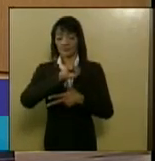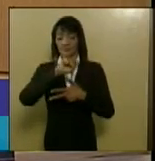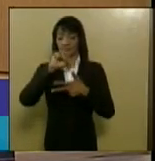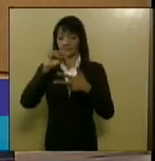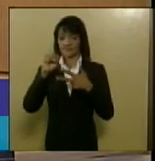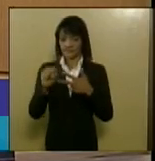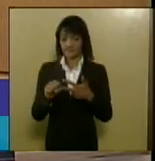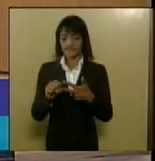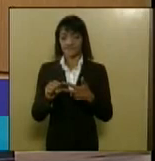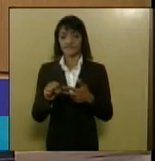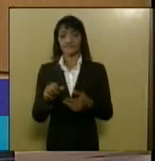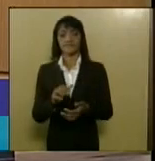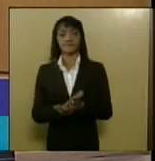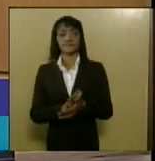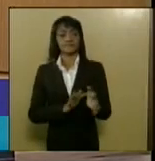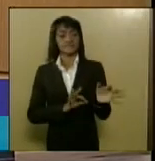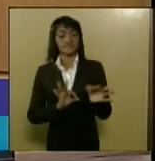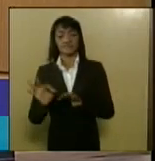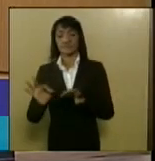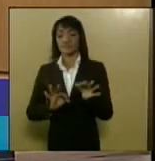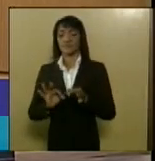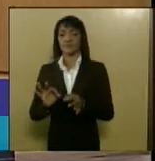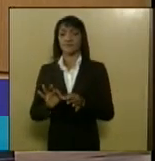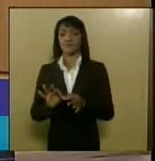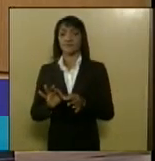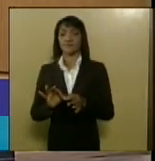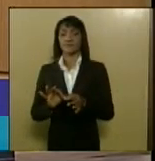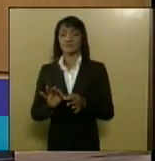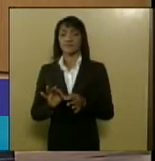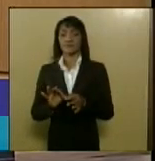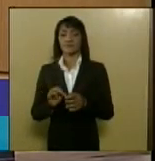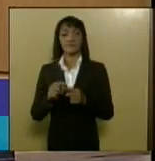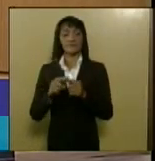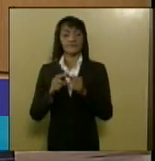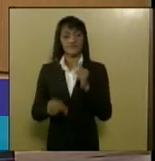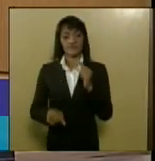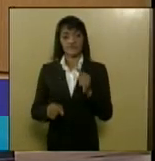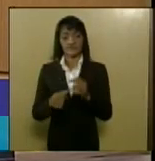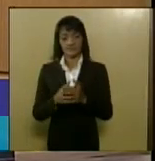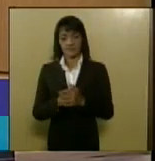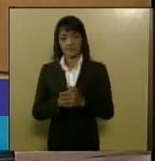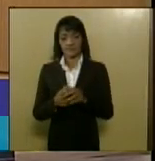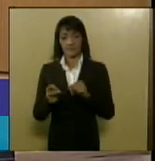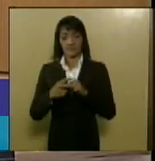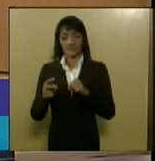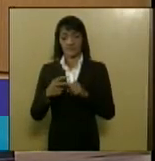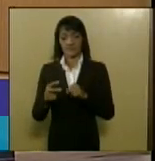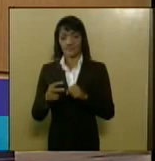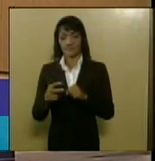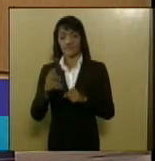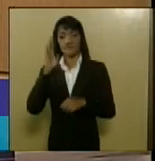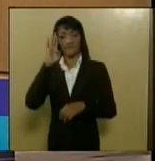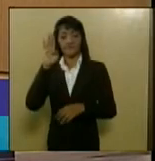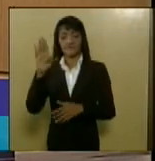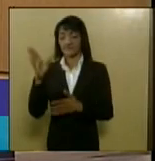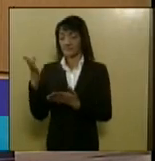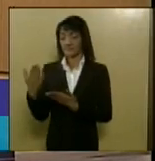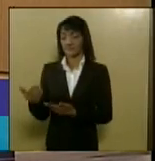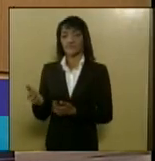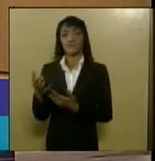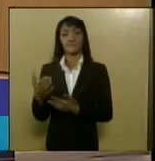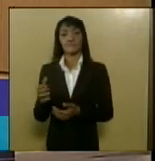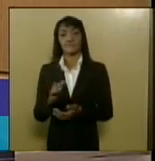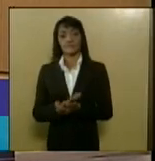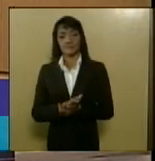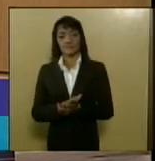organizadores para proteger principalmente os jovens os não fumantes e recuperar